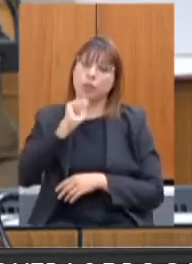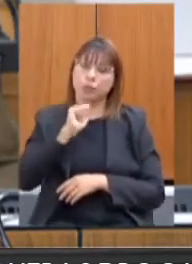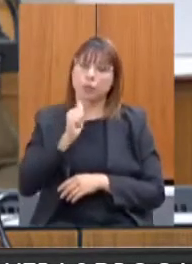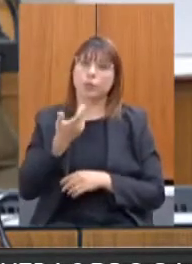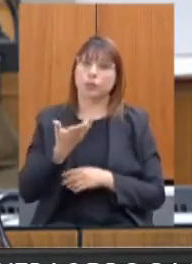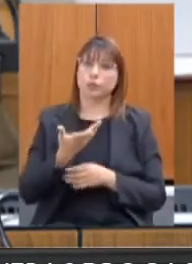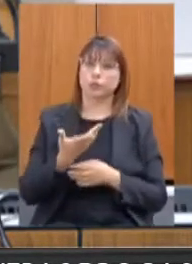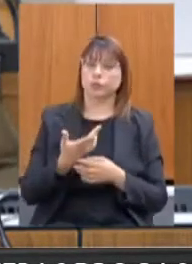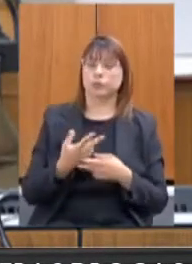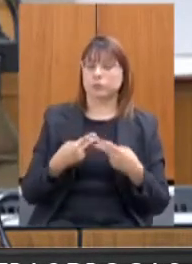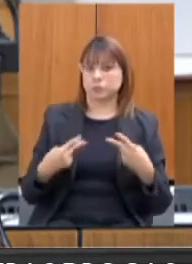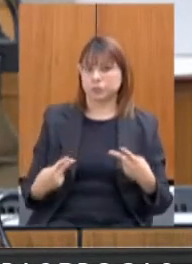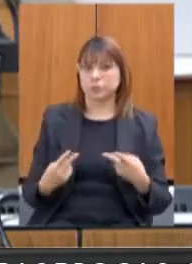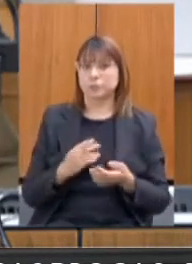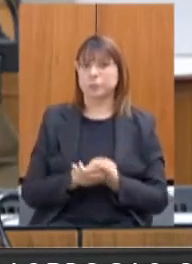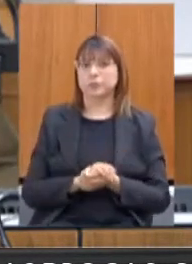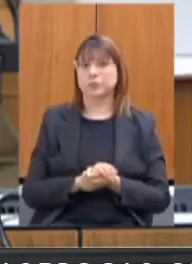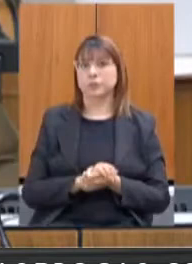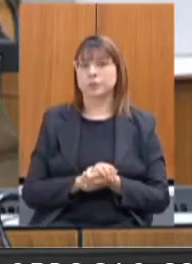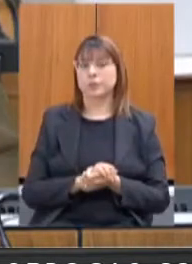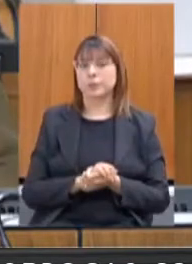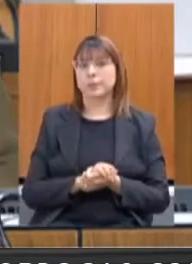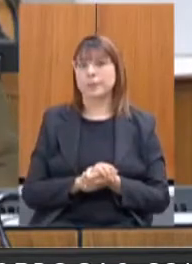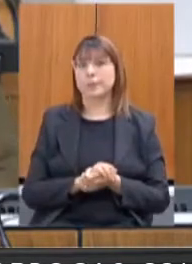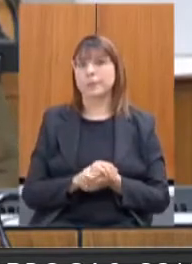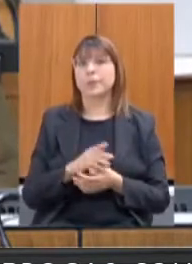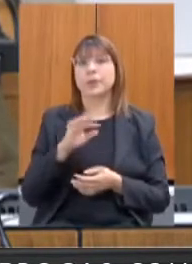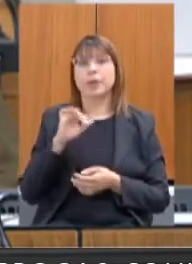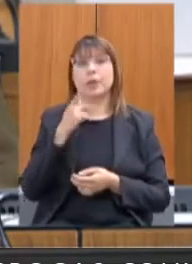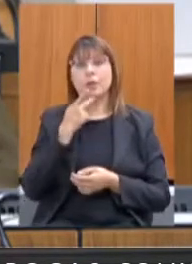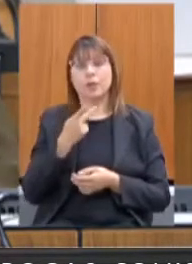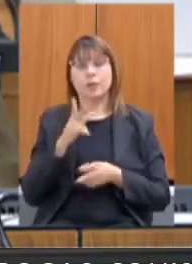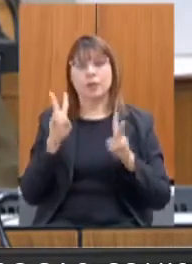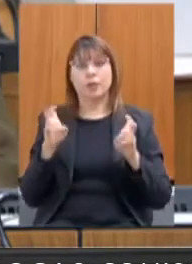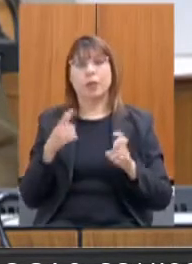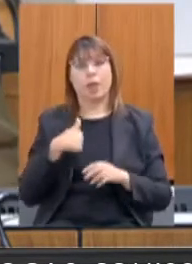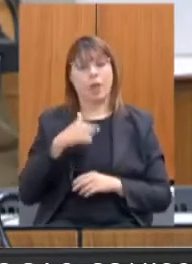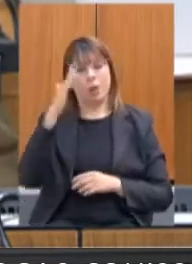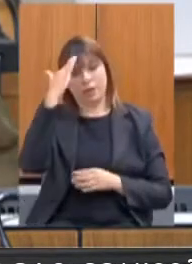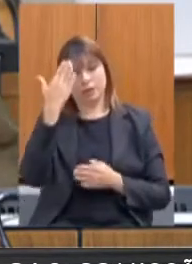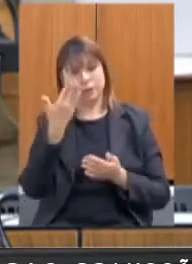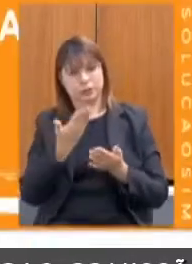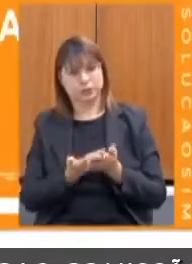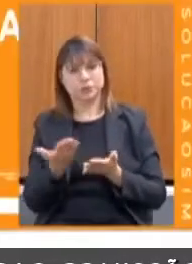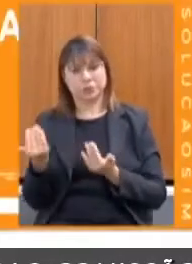a chamada da semana foi Eu Acredito é na Rapaziada.